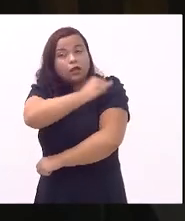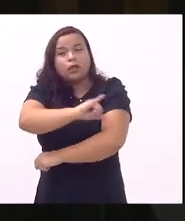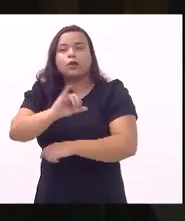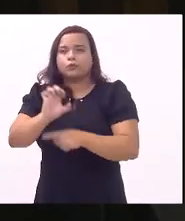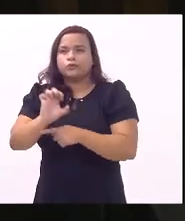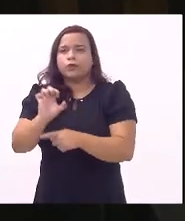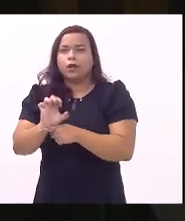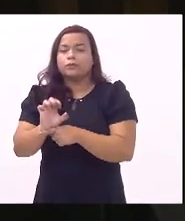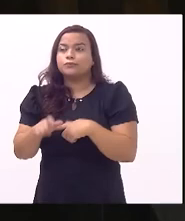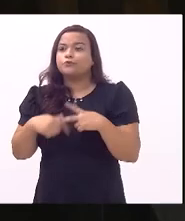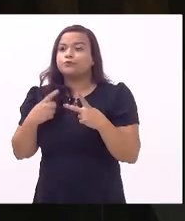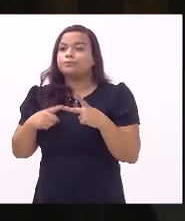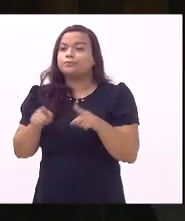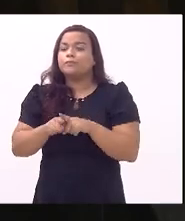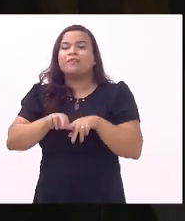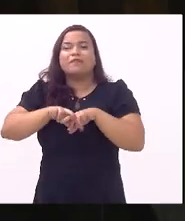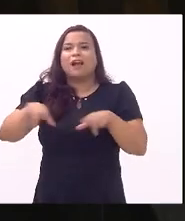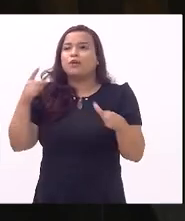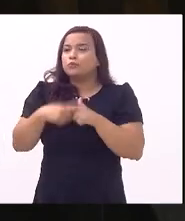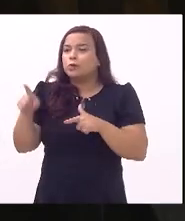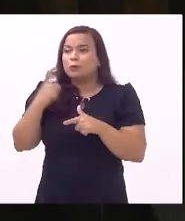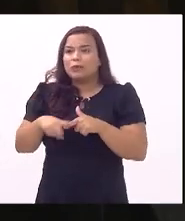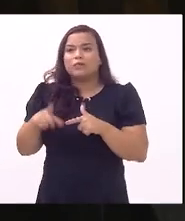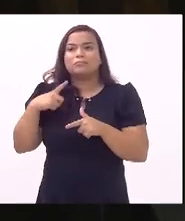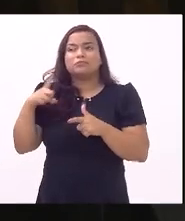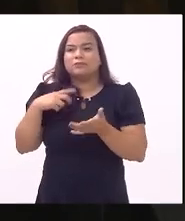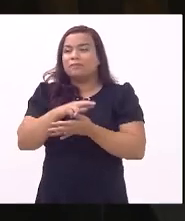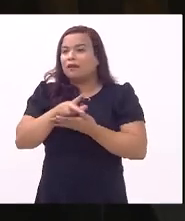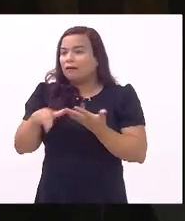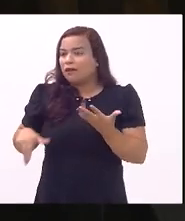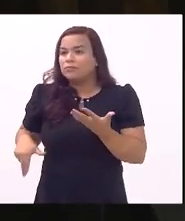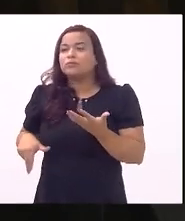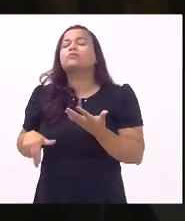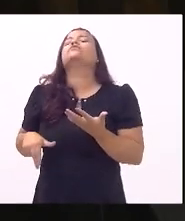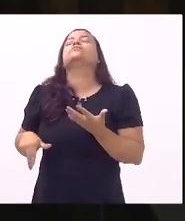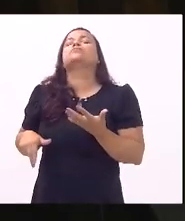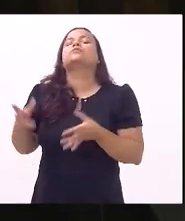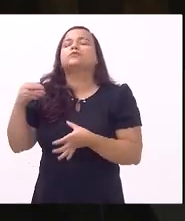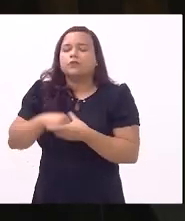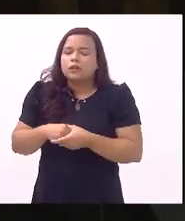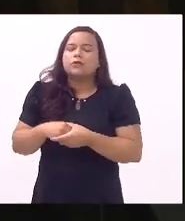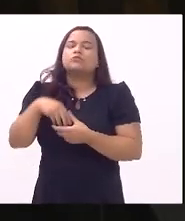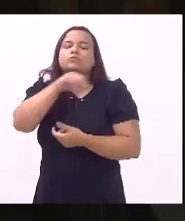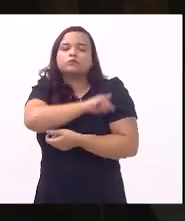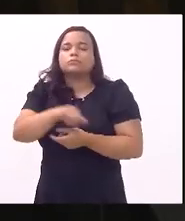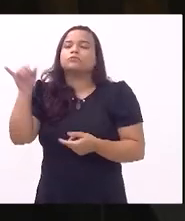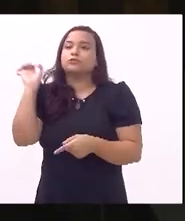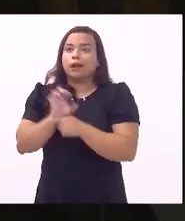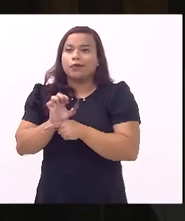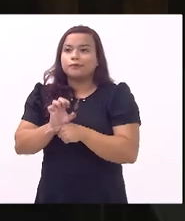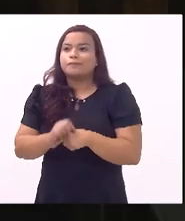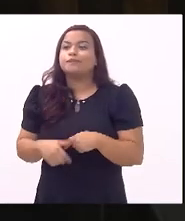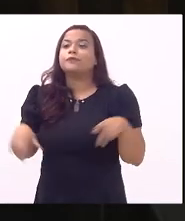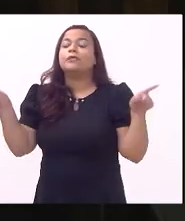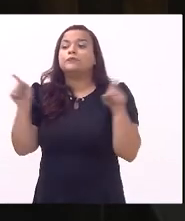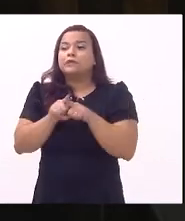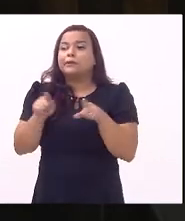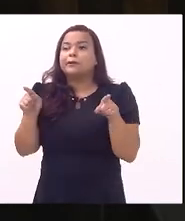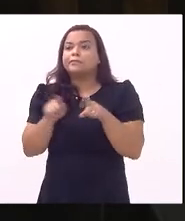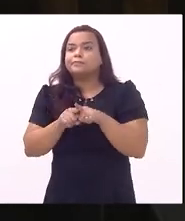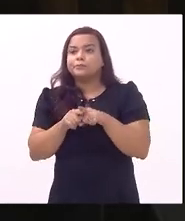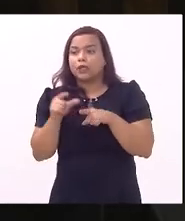com diversos problemas que nós já sabemos que se encontrava o estado do Rio de Janeiro e ainda assim